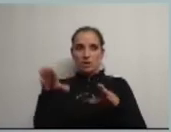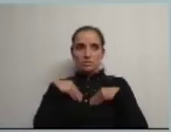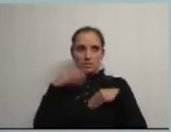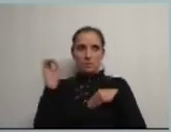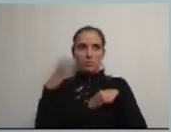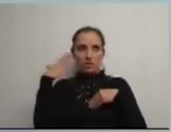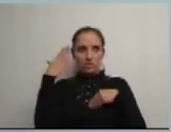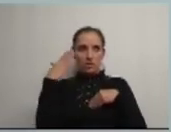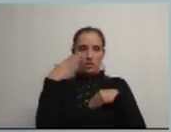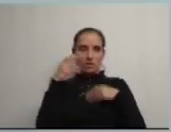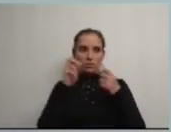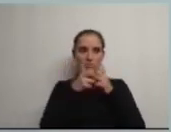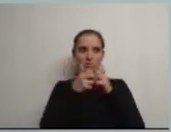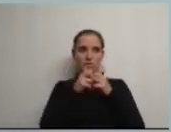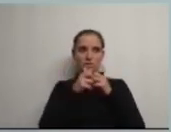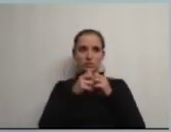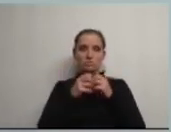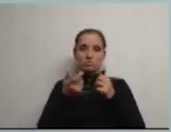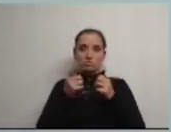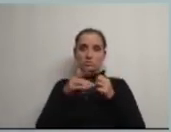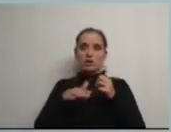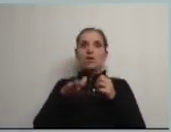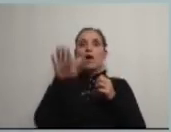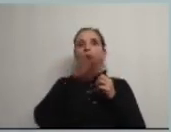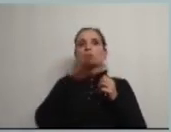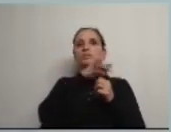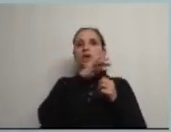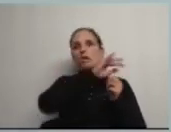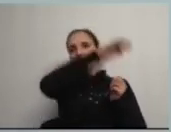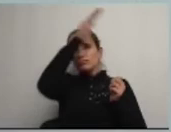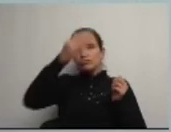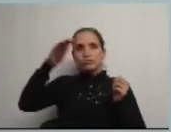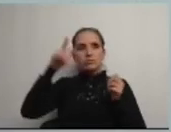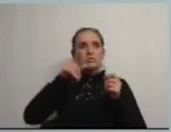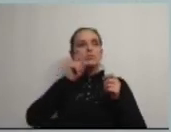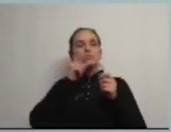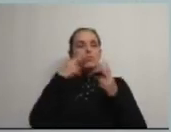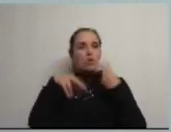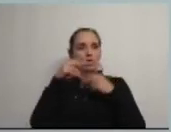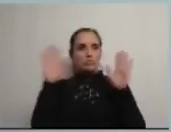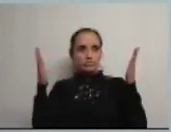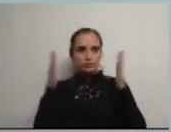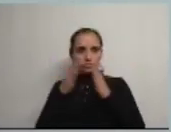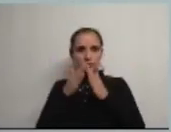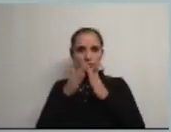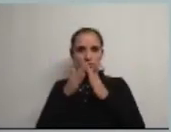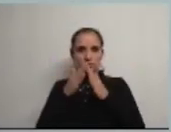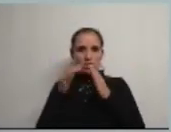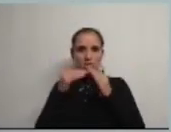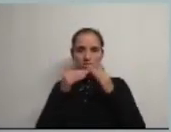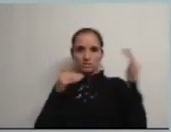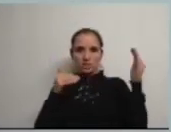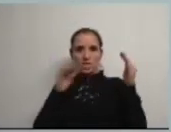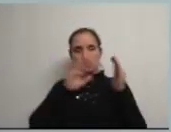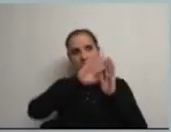prioridade o problema da desertificação da zona serrana do nosso Conselho procurando assim diminuir o fosso que há